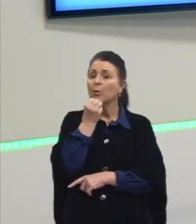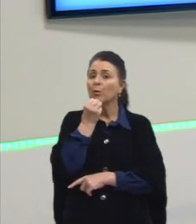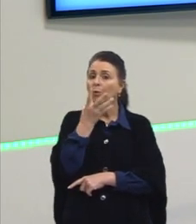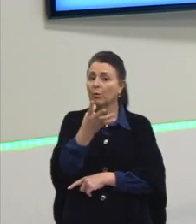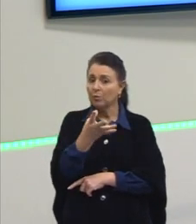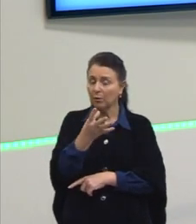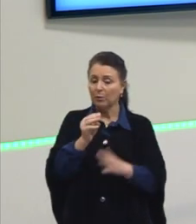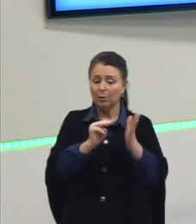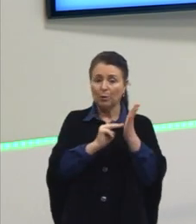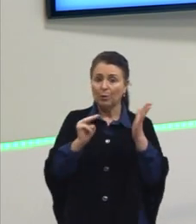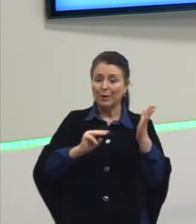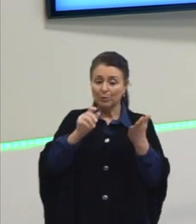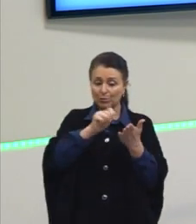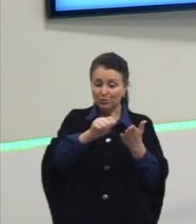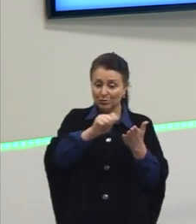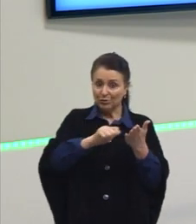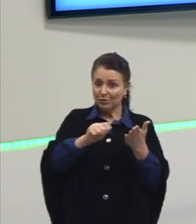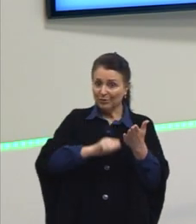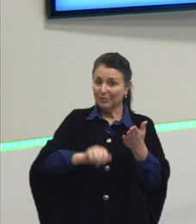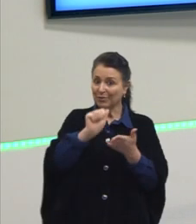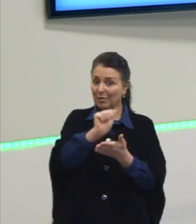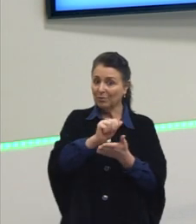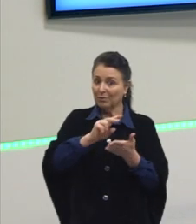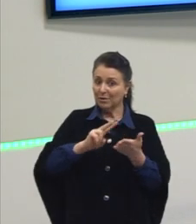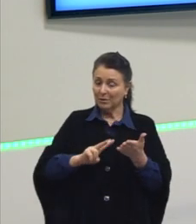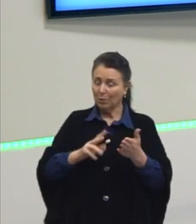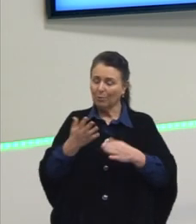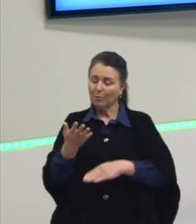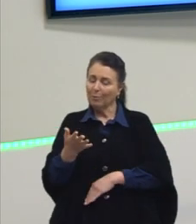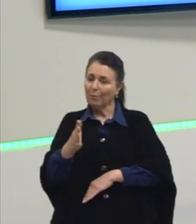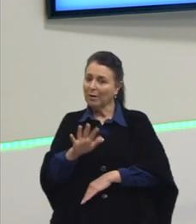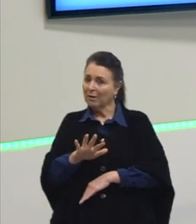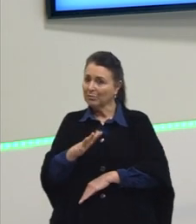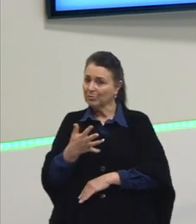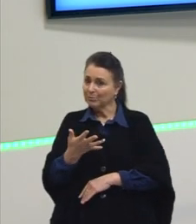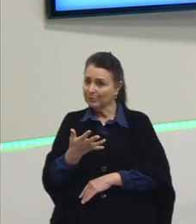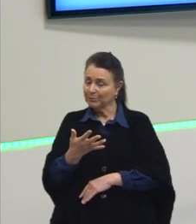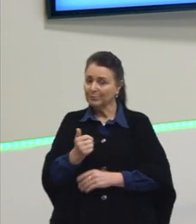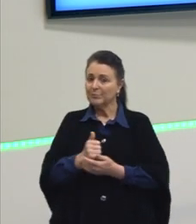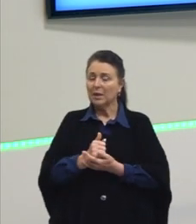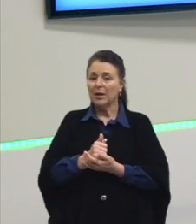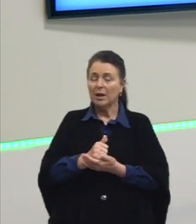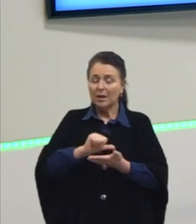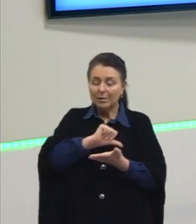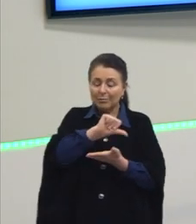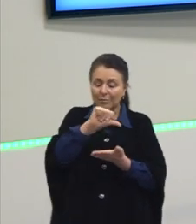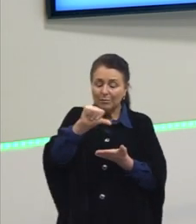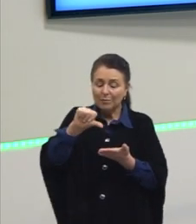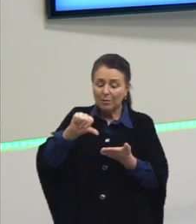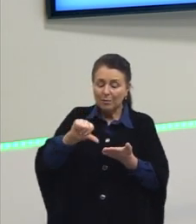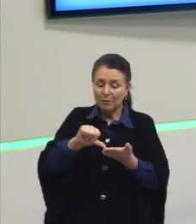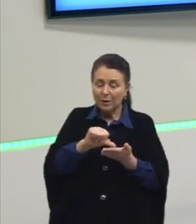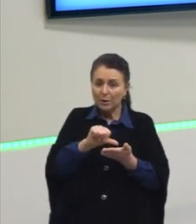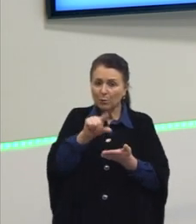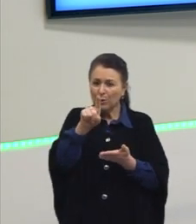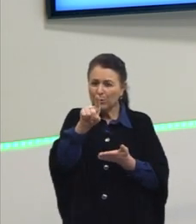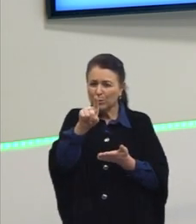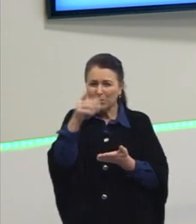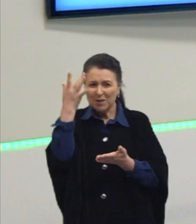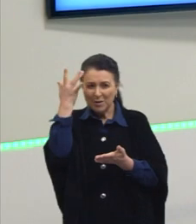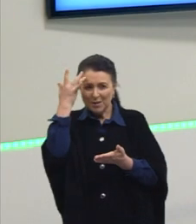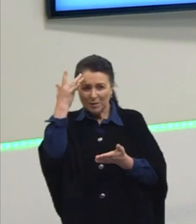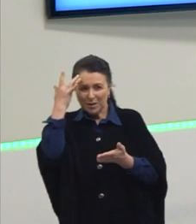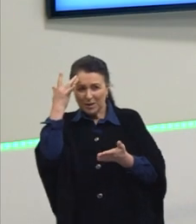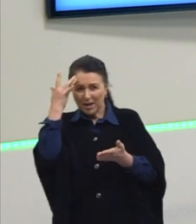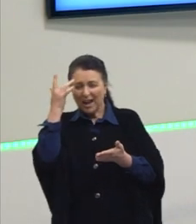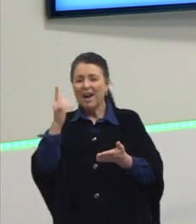o método de correção do Enem, ele mais ou menos mapeia quando vocês chutam algumas questões.